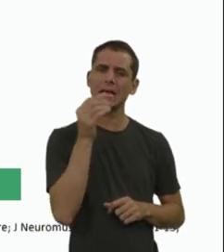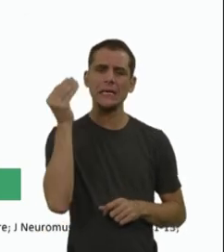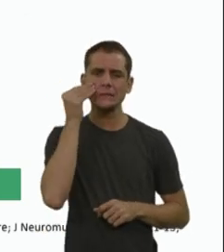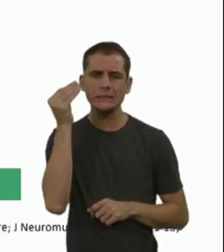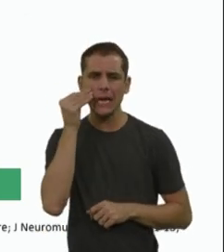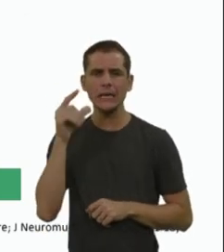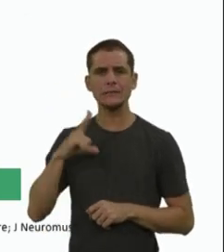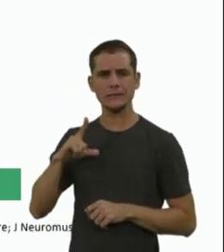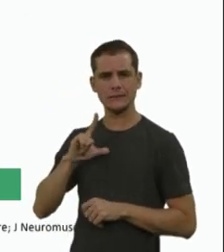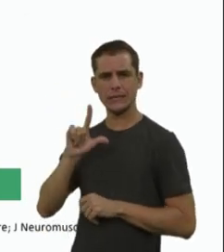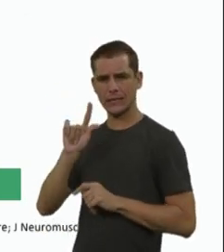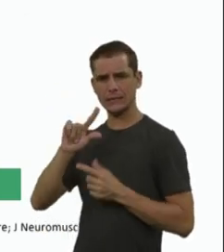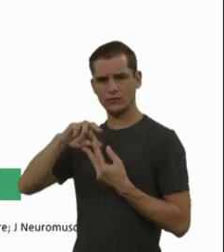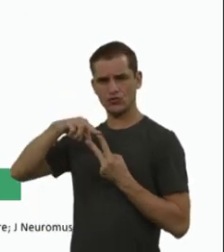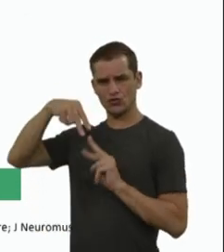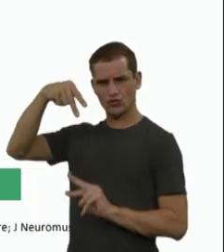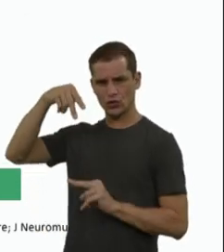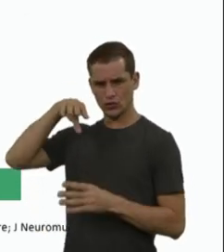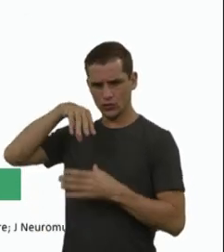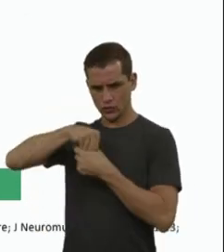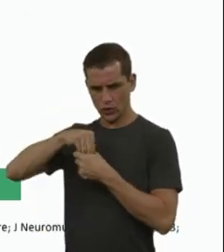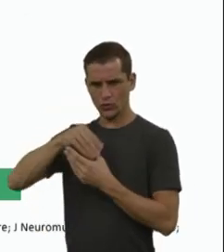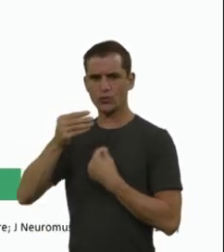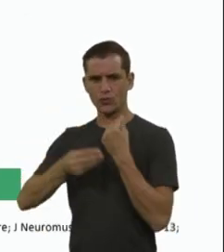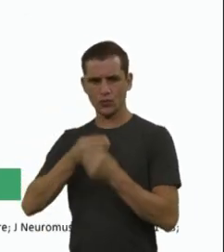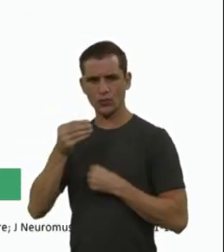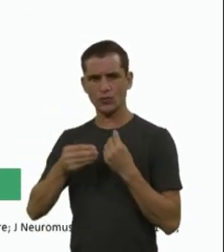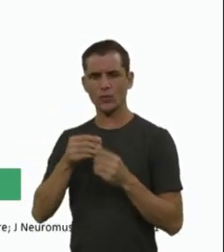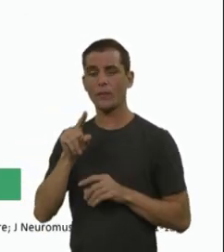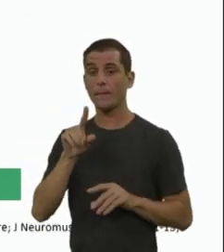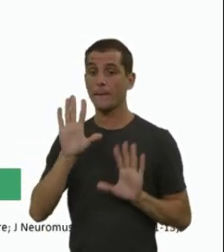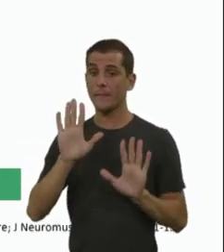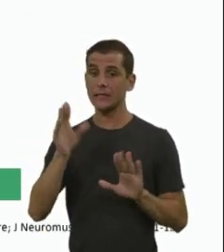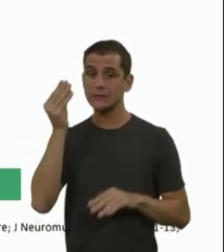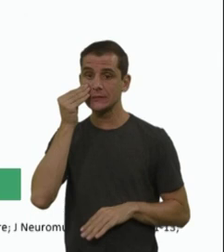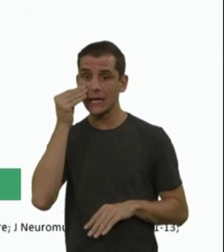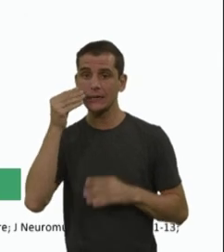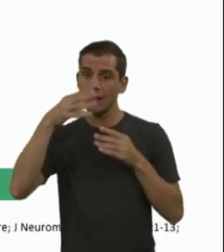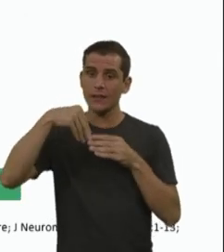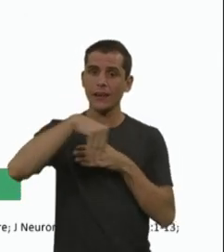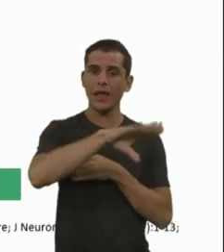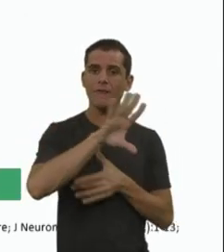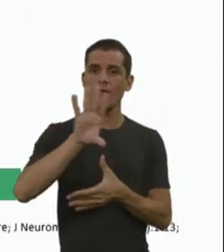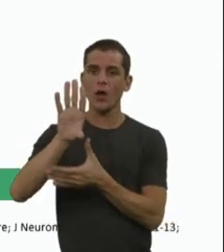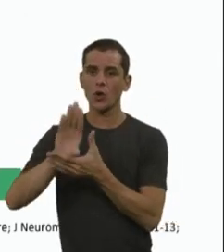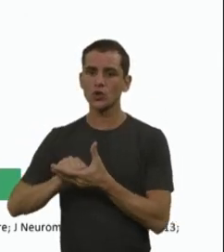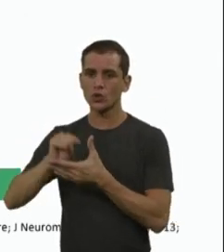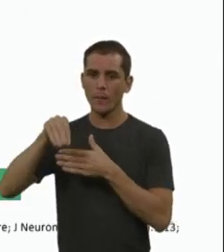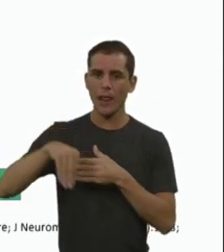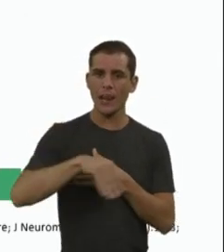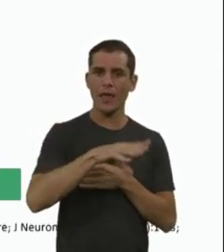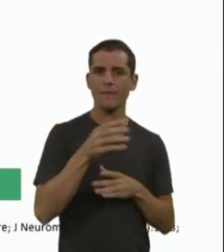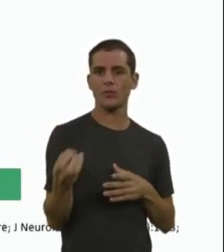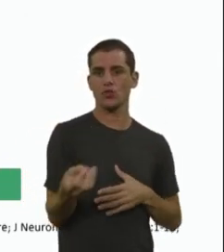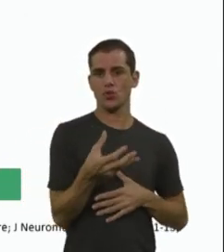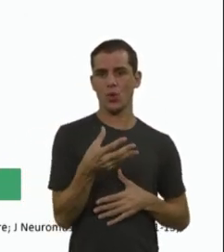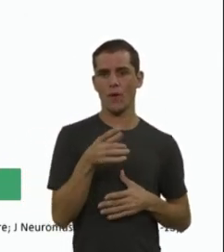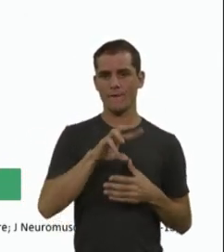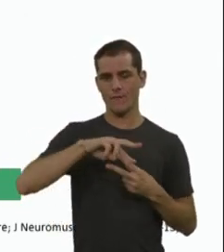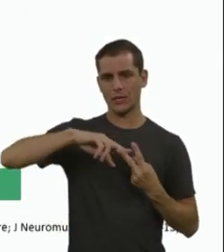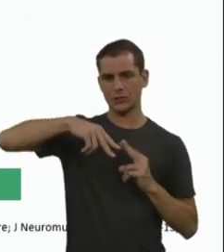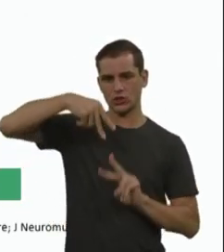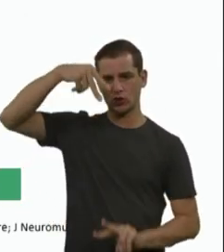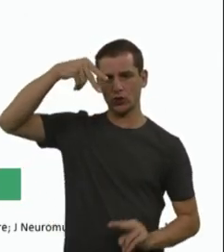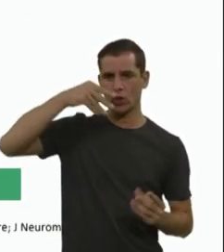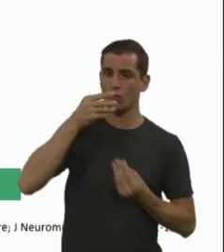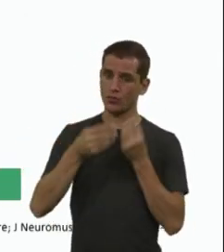SMN1 lutado, então eu posso tentar levar uma cópia nova desse gene. Então, isso é